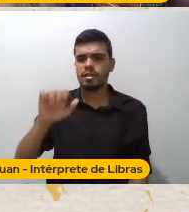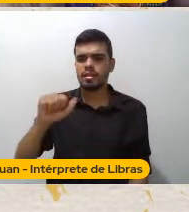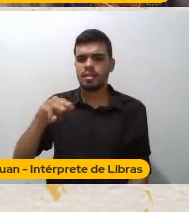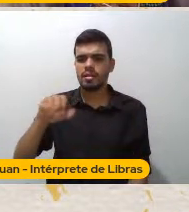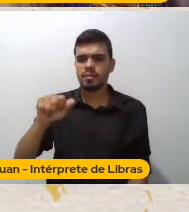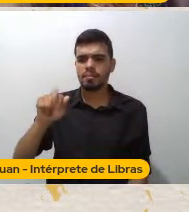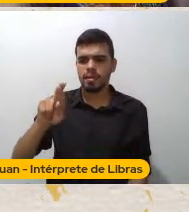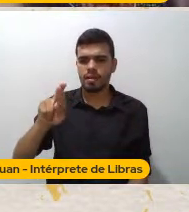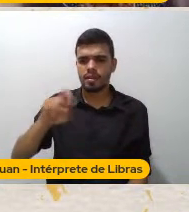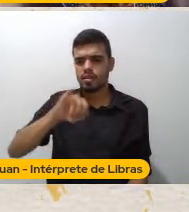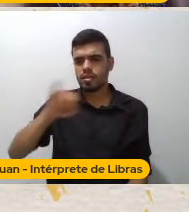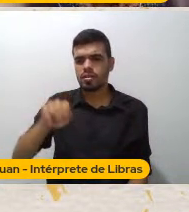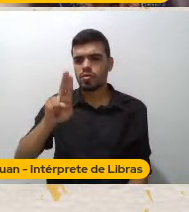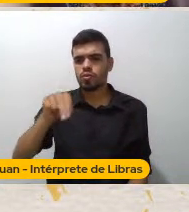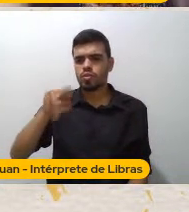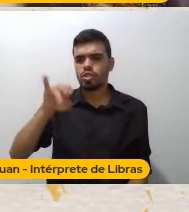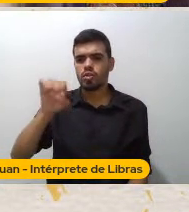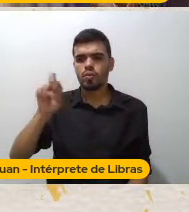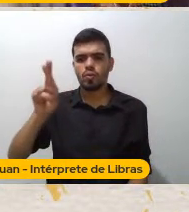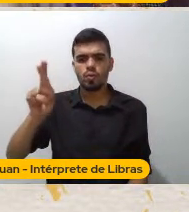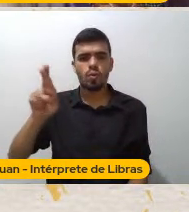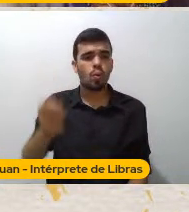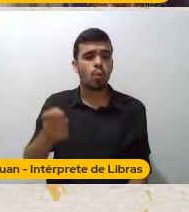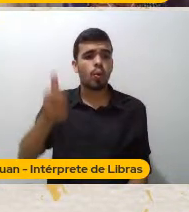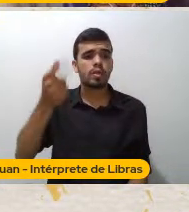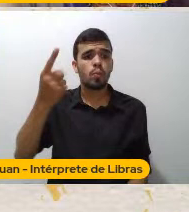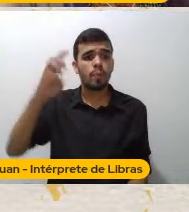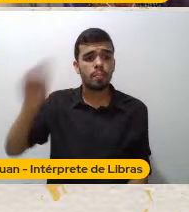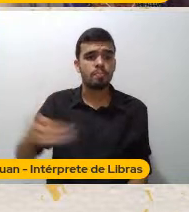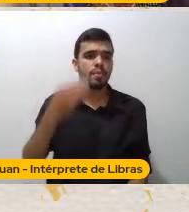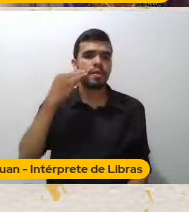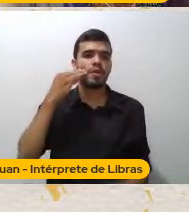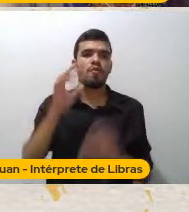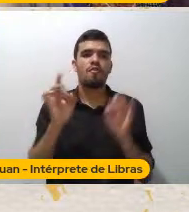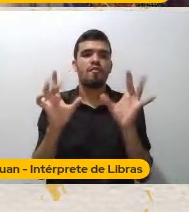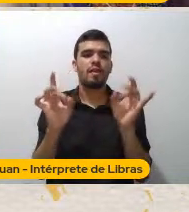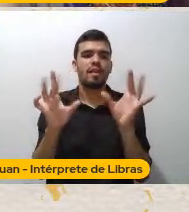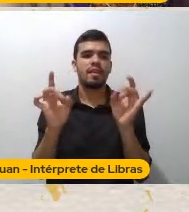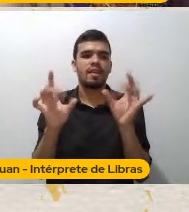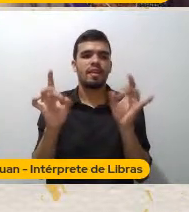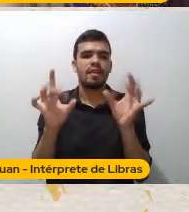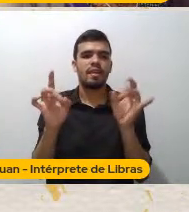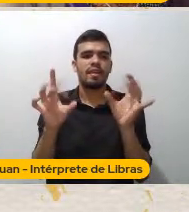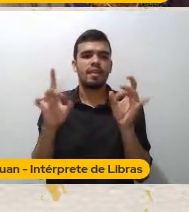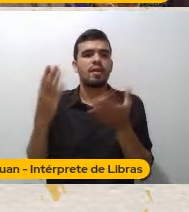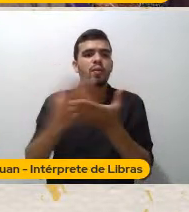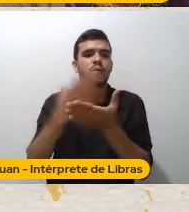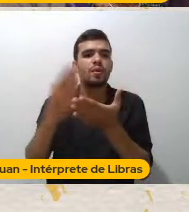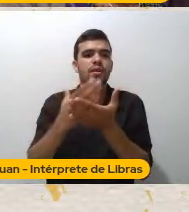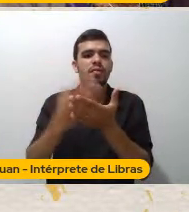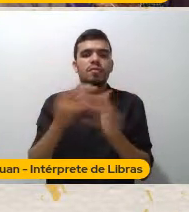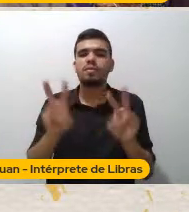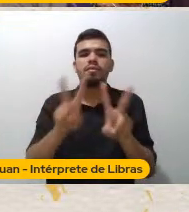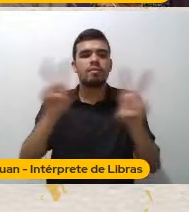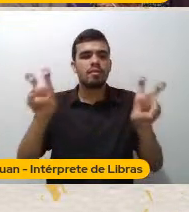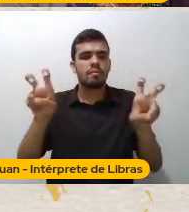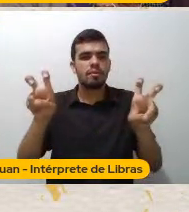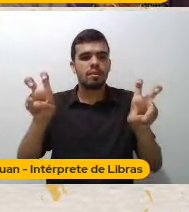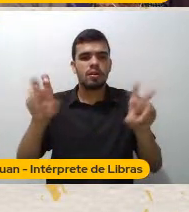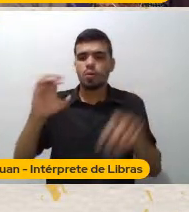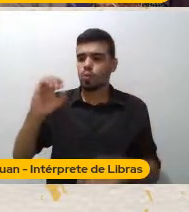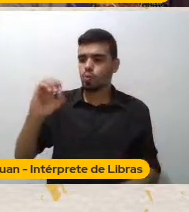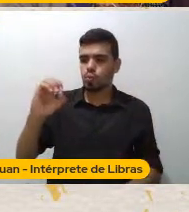livro O Torto Arado Isso é uma coisa Incrível no Brasil Um milhão de vendas É uma coisa